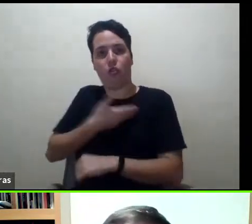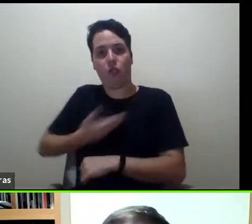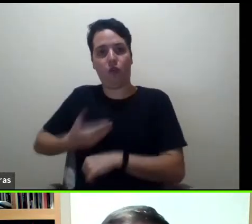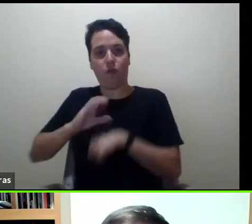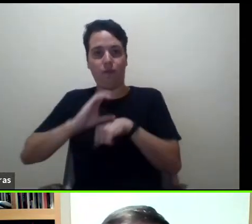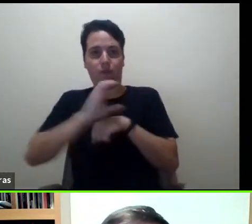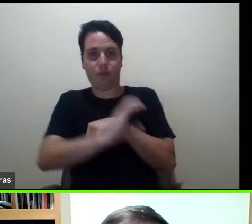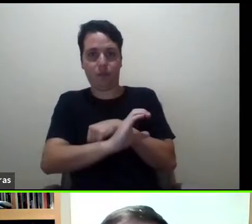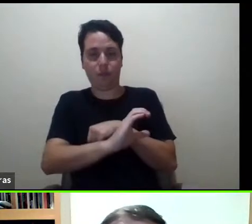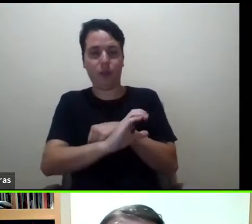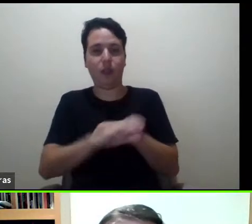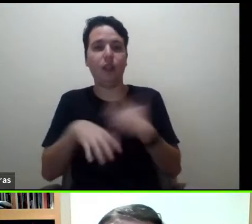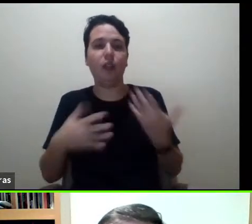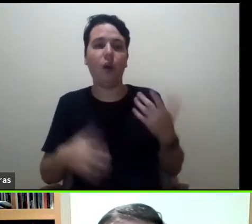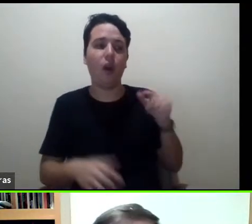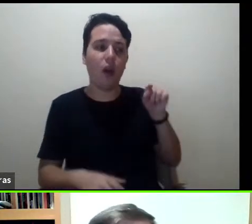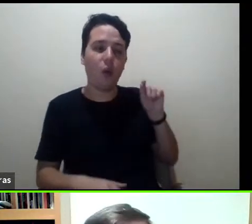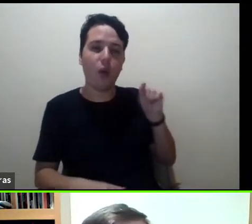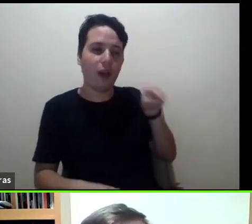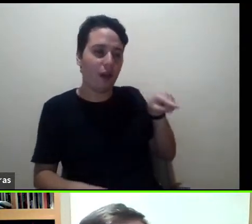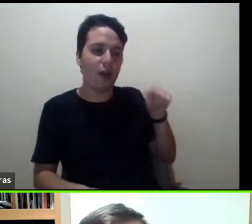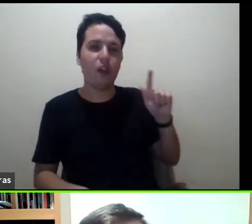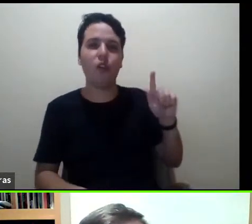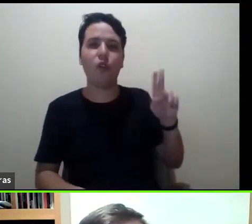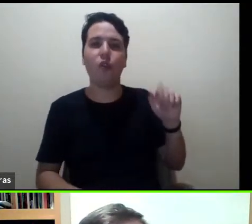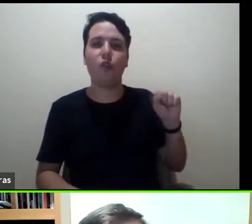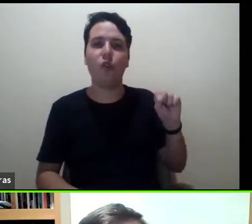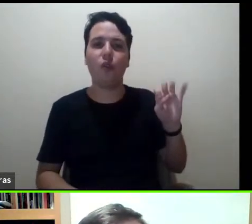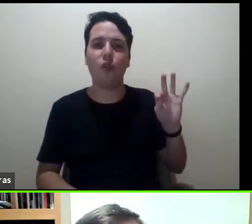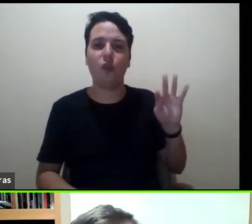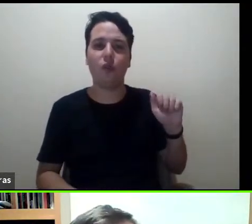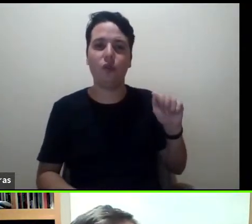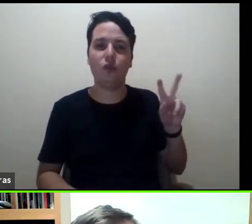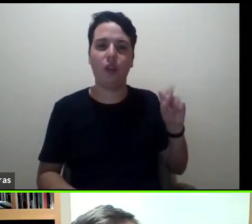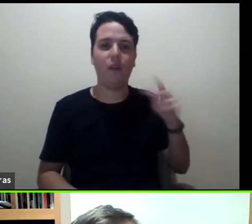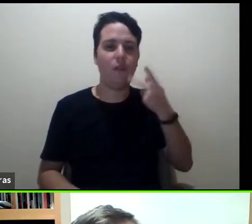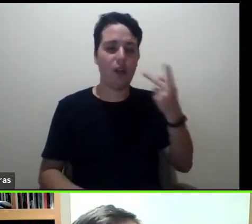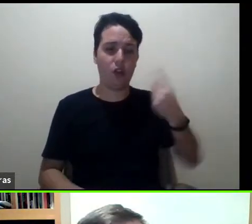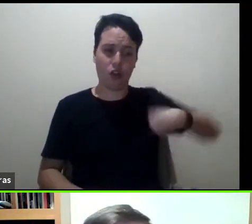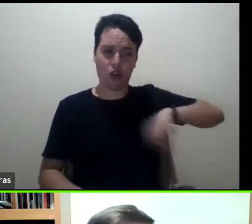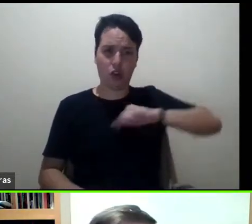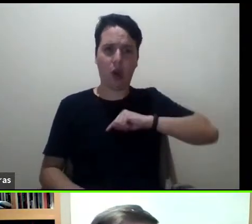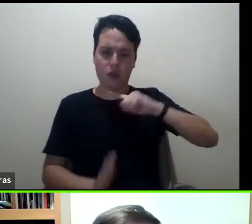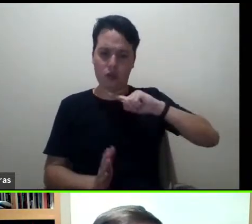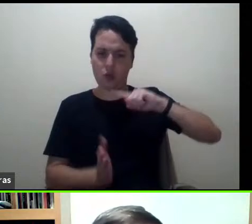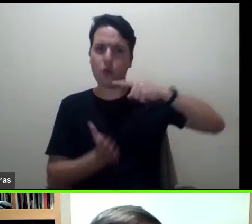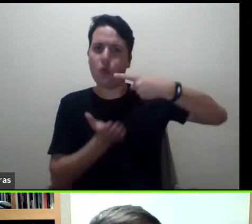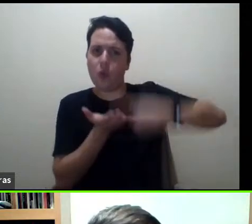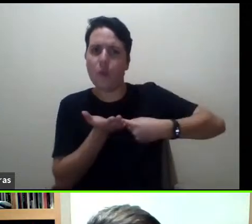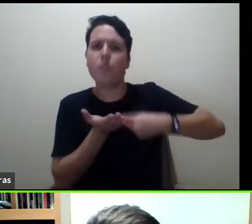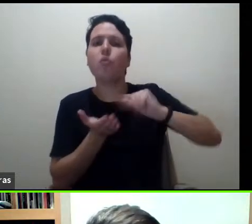dizia do compromisso nosso com aquilo que é público